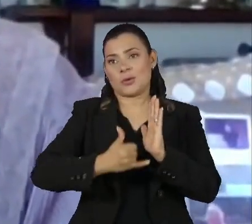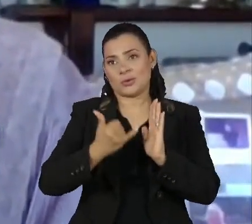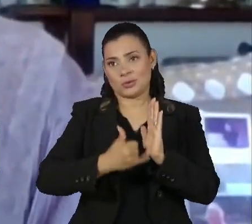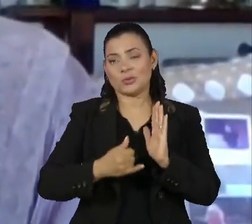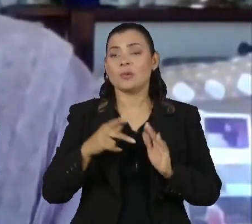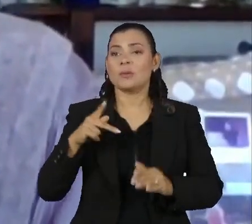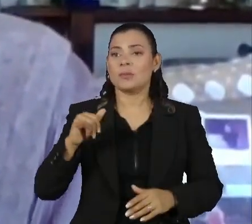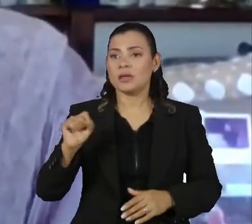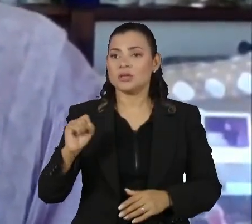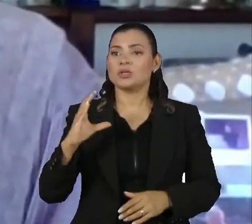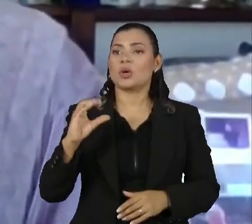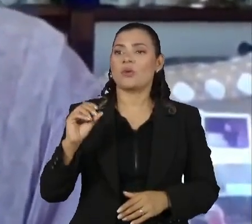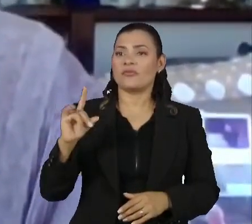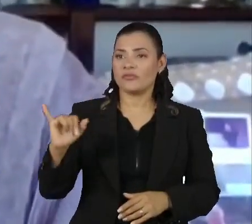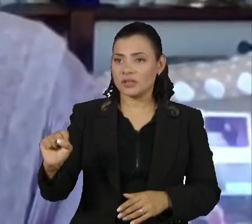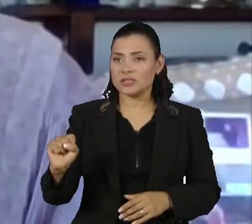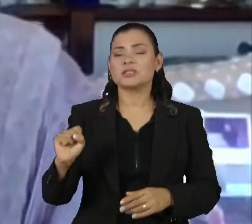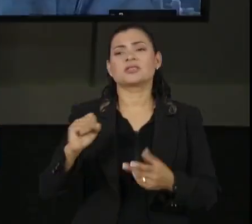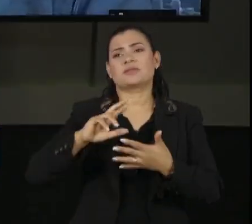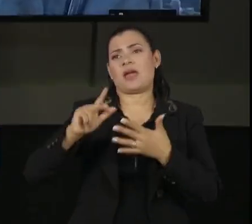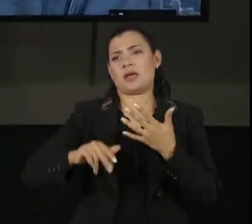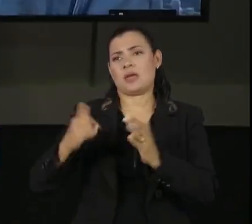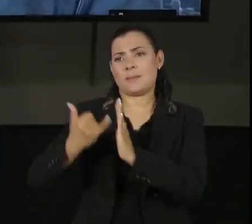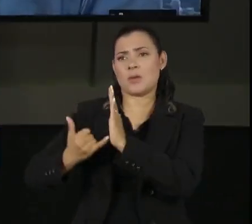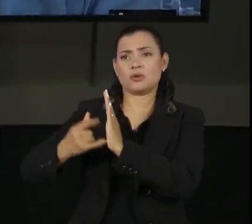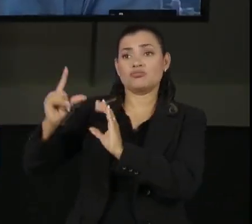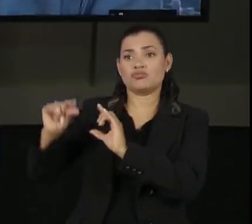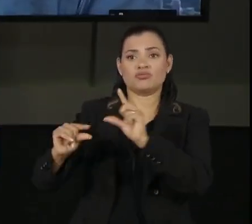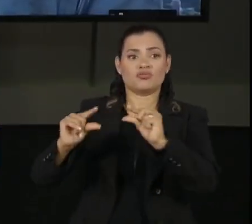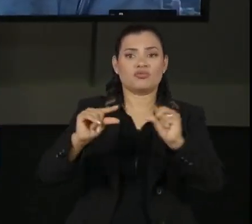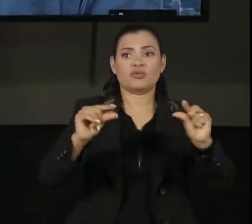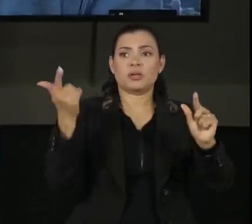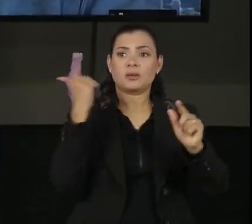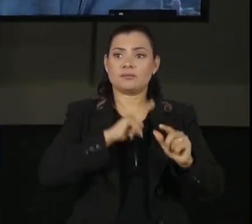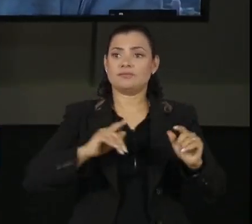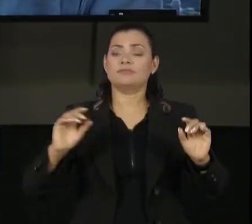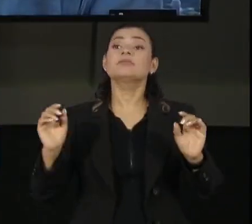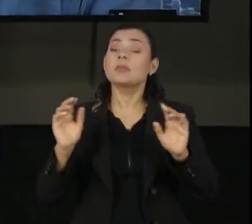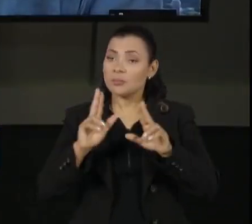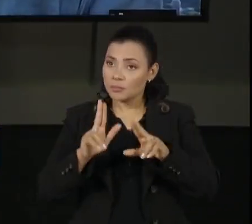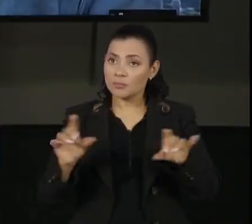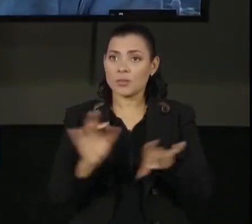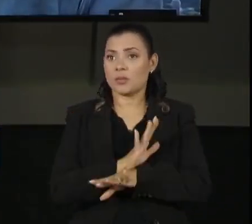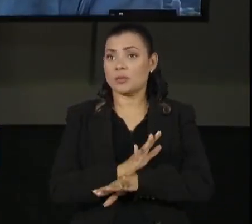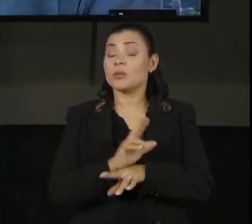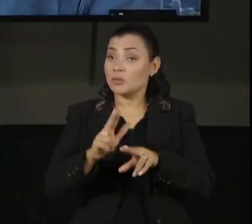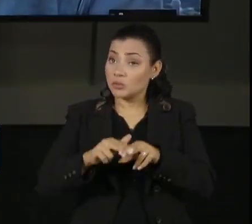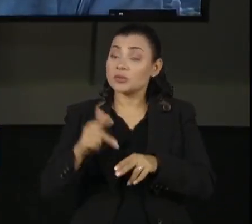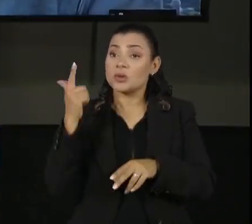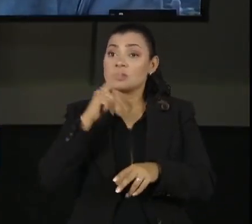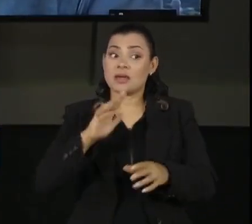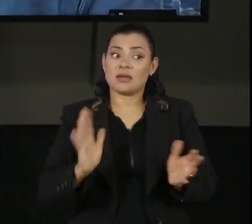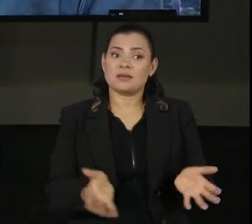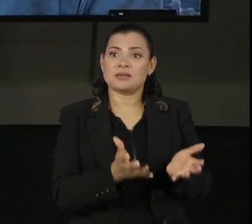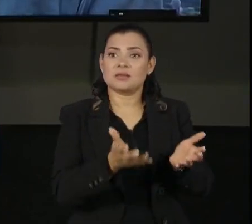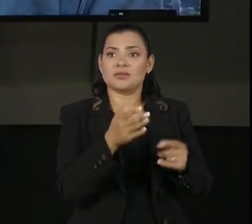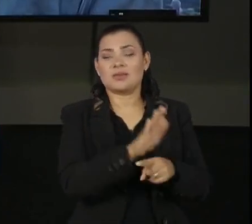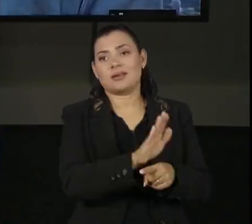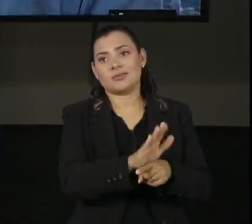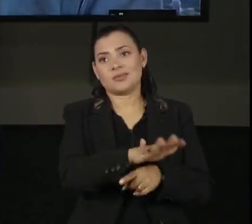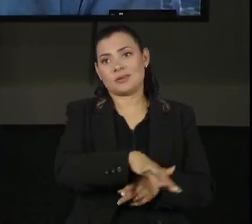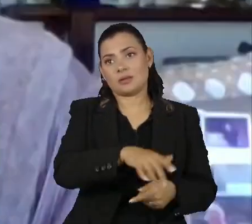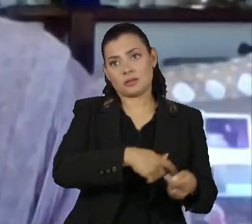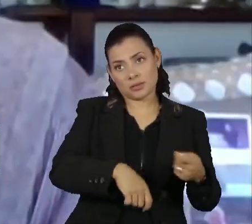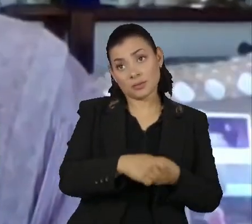PIS, COFINS, não é? E isso tudo acaba ativando, de alguma forma, a